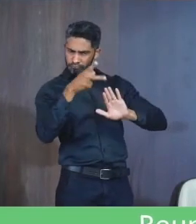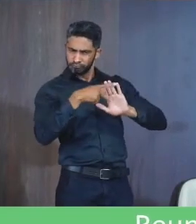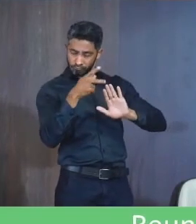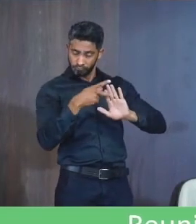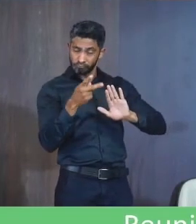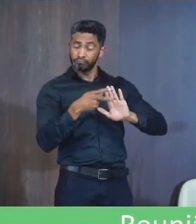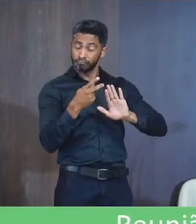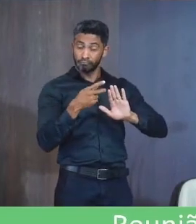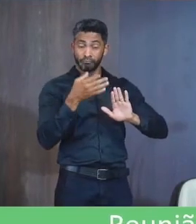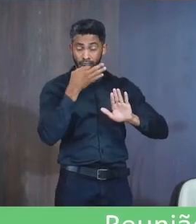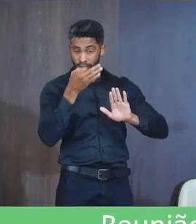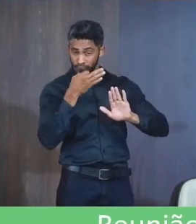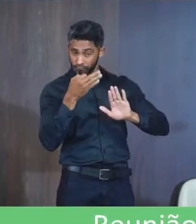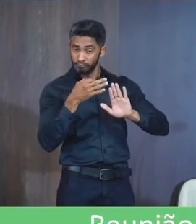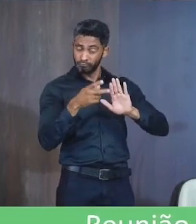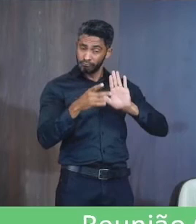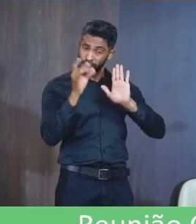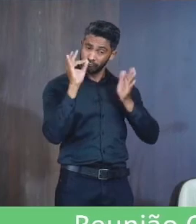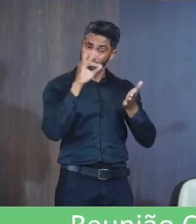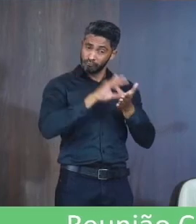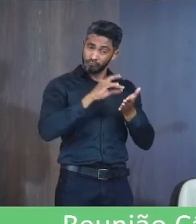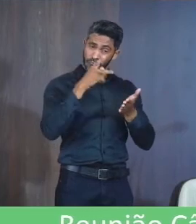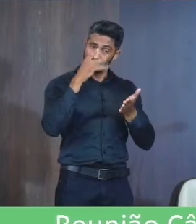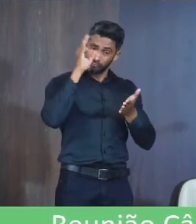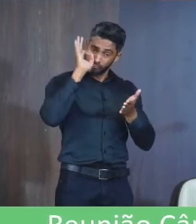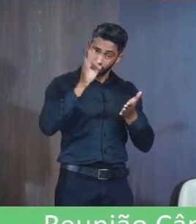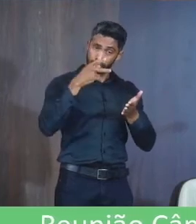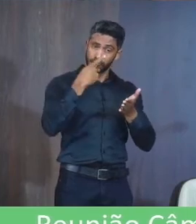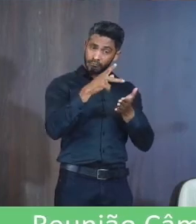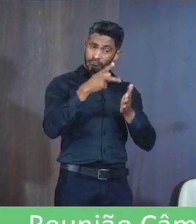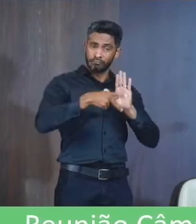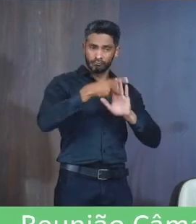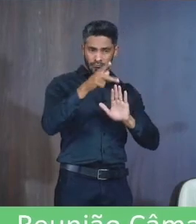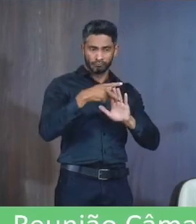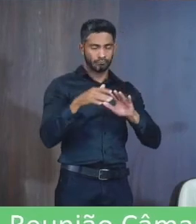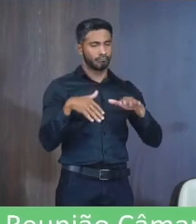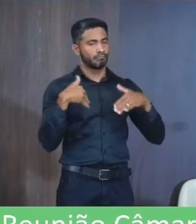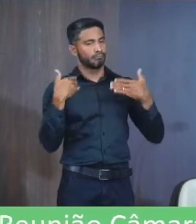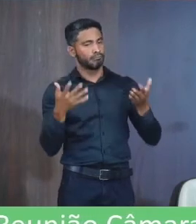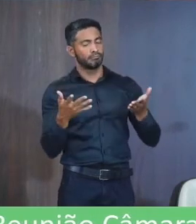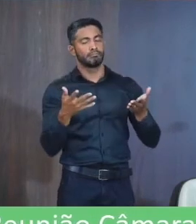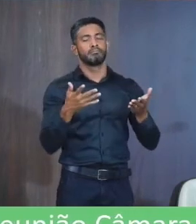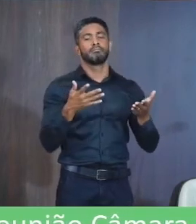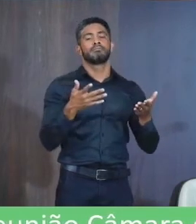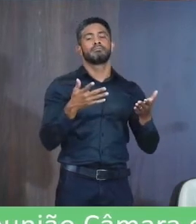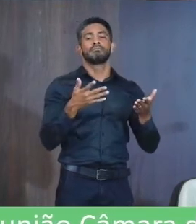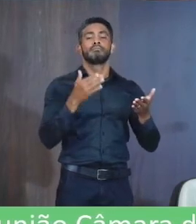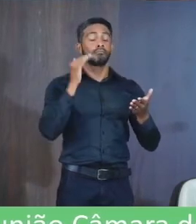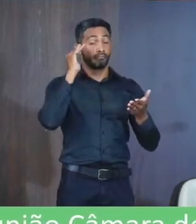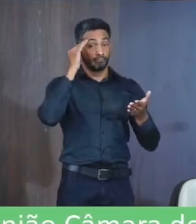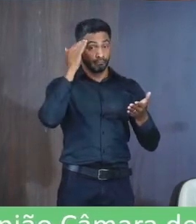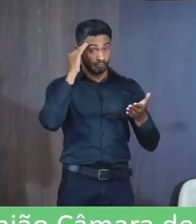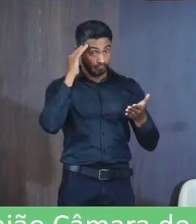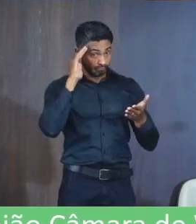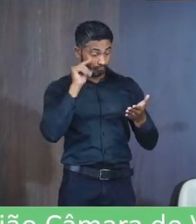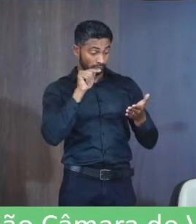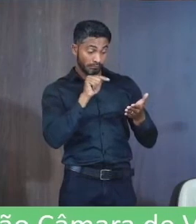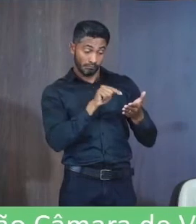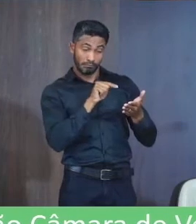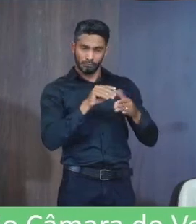constitucionalidade E legalidade Do projeto Conclusão Em face do exposto Concluímos Pela